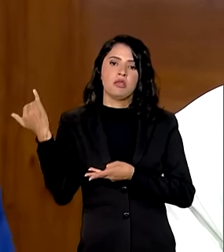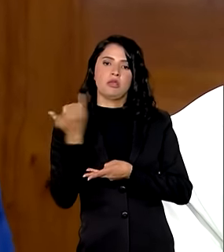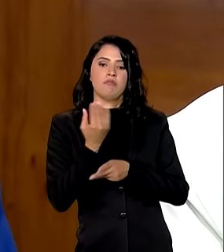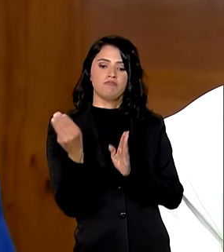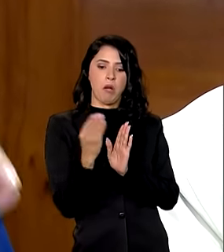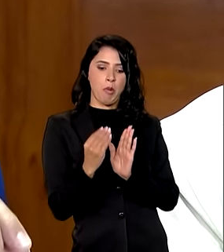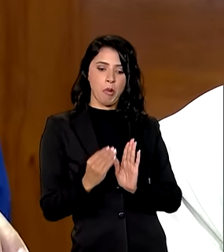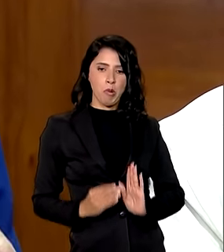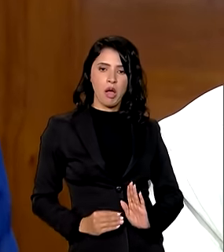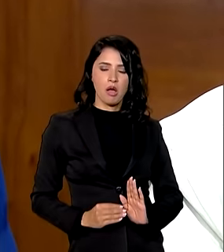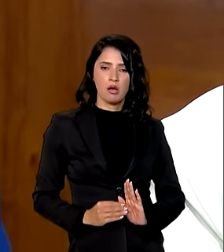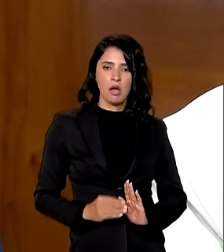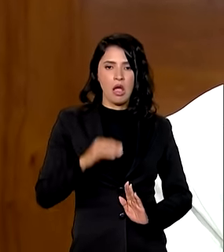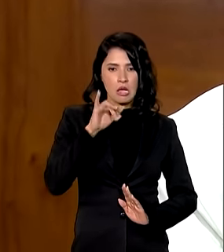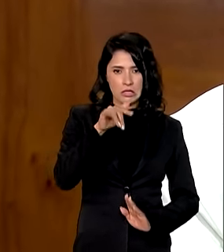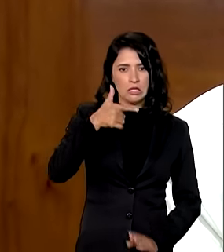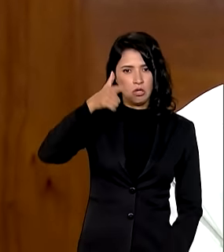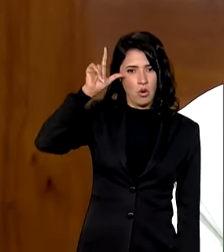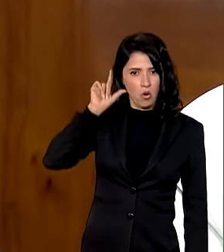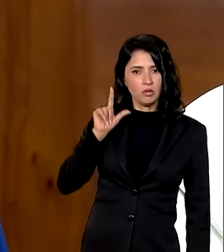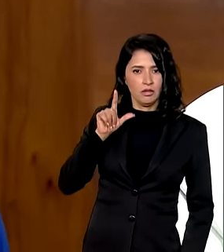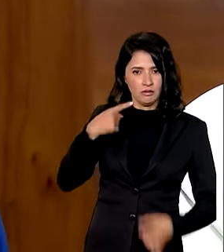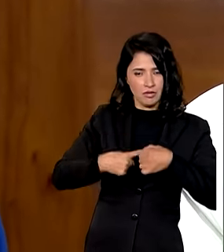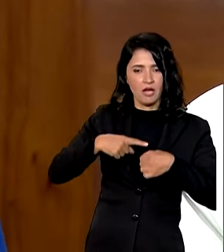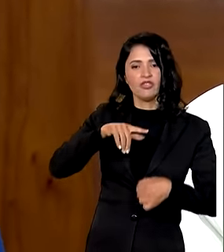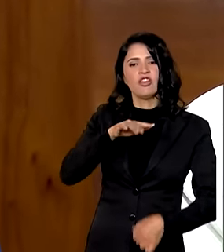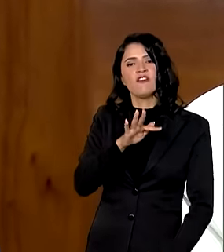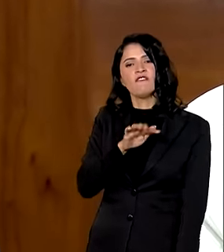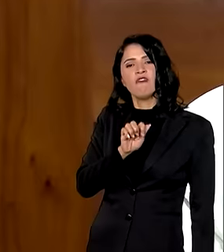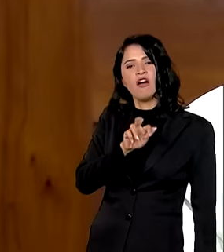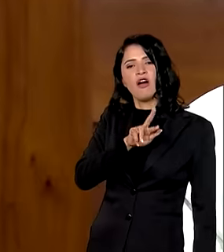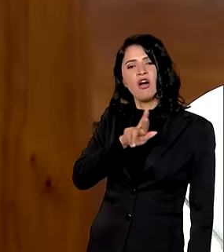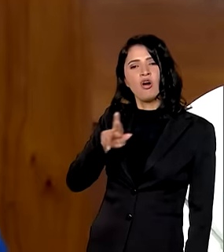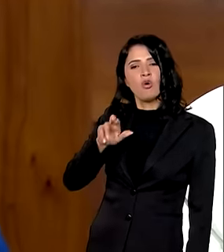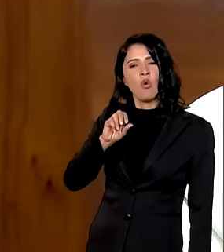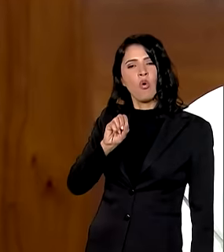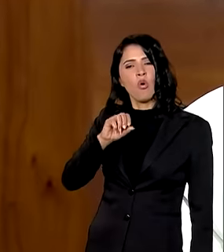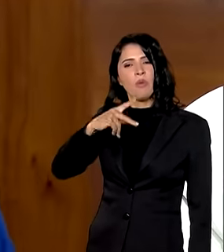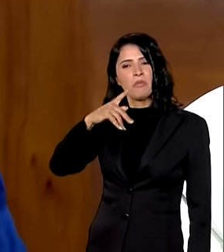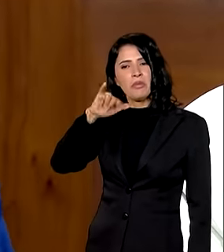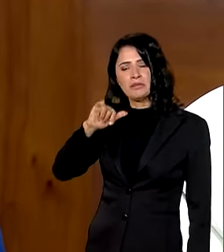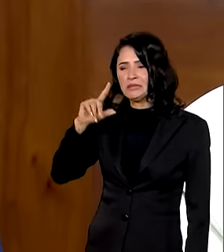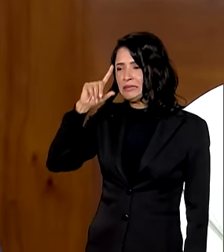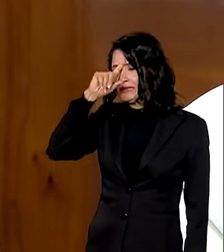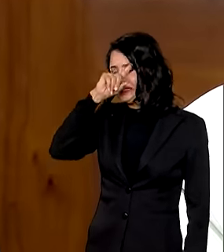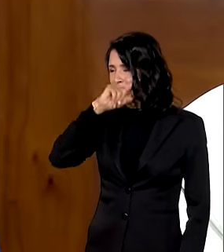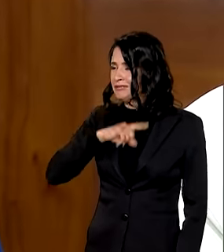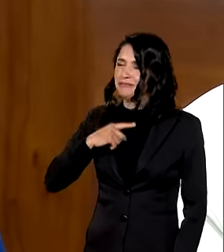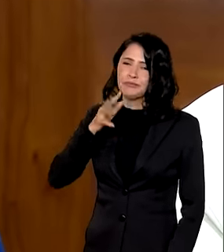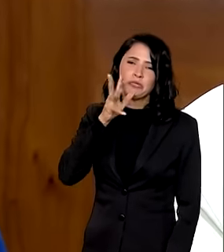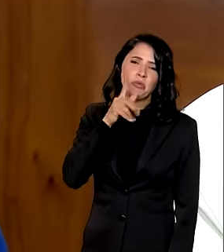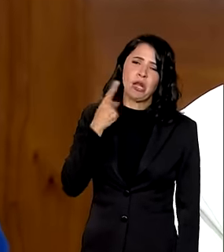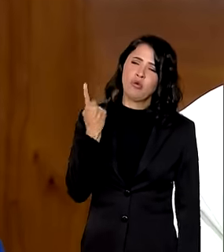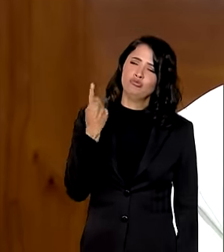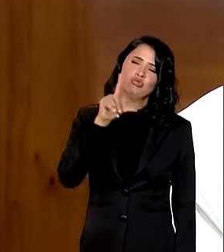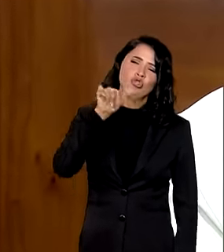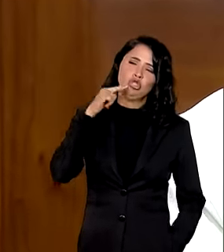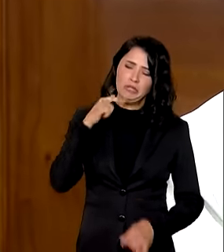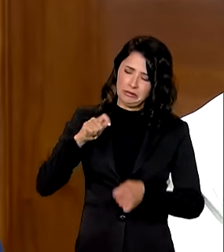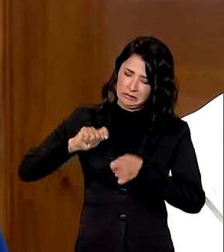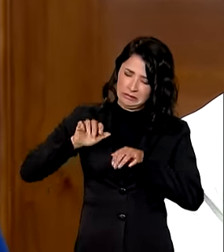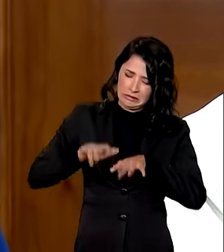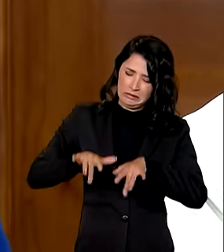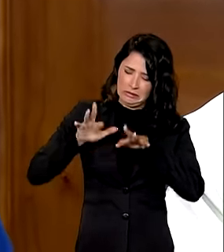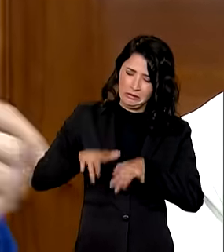se ontem digamos Farroupilha estava com dificuldade de fazer o plano ia levar 24 horas para fazer a nossa